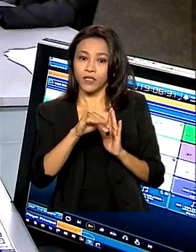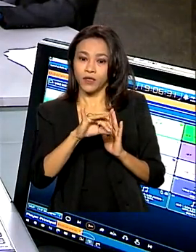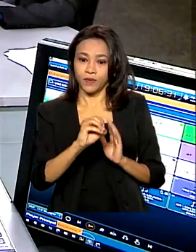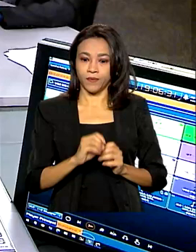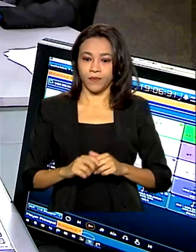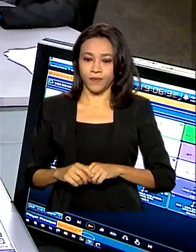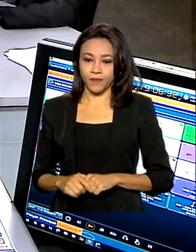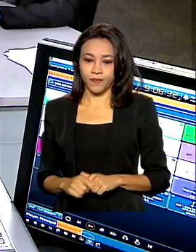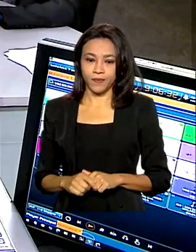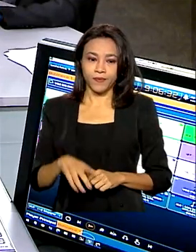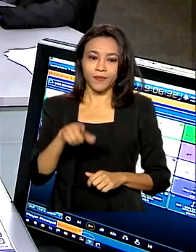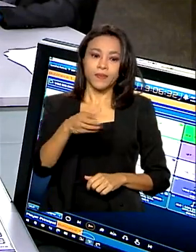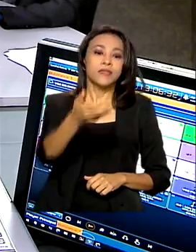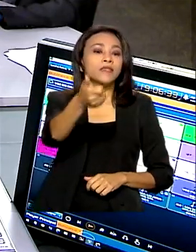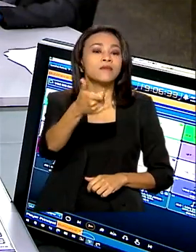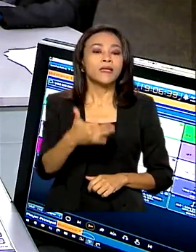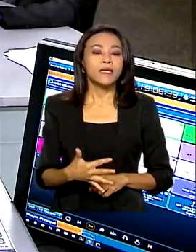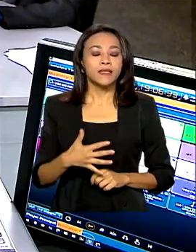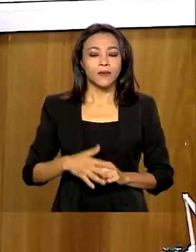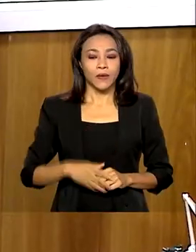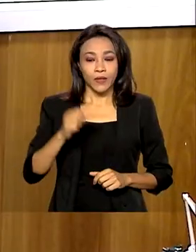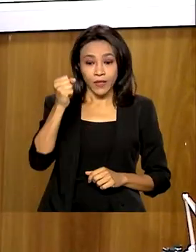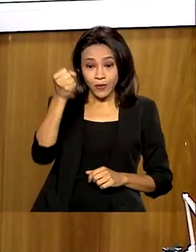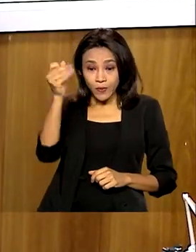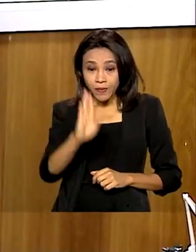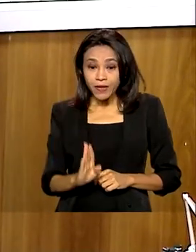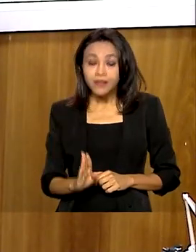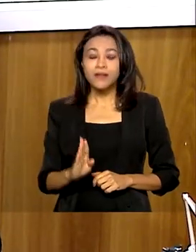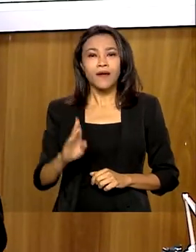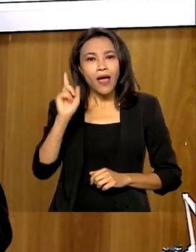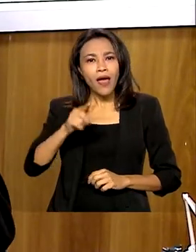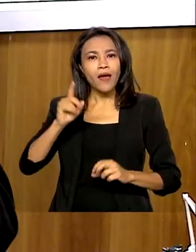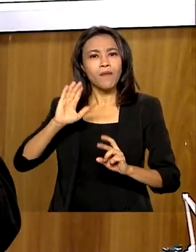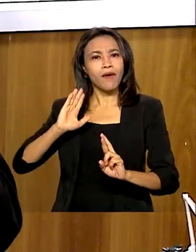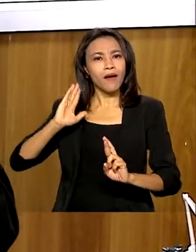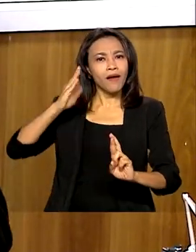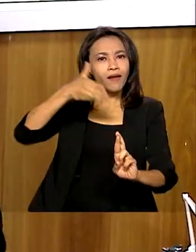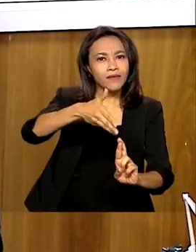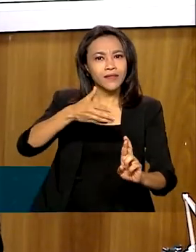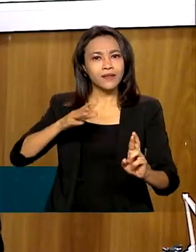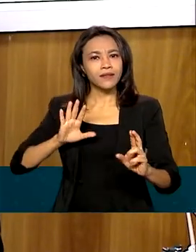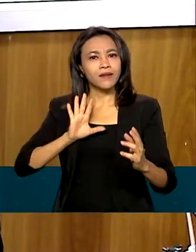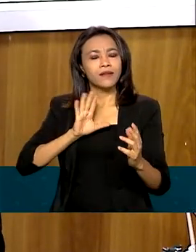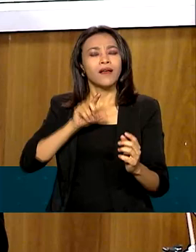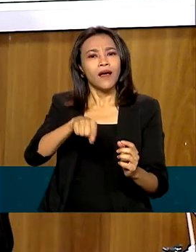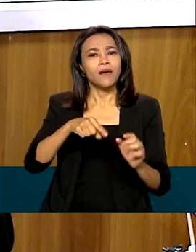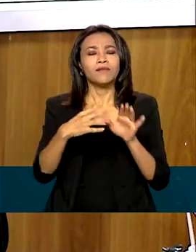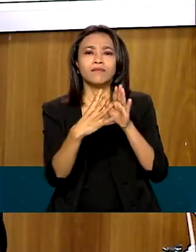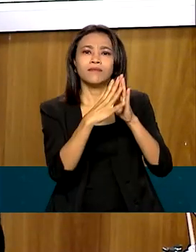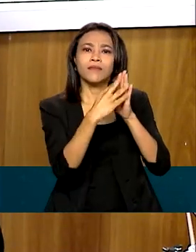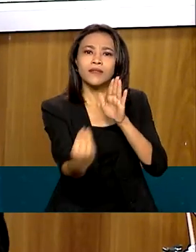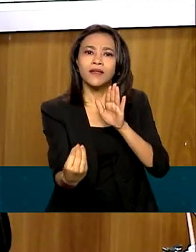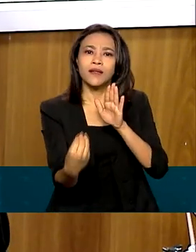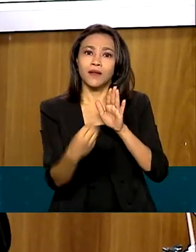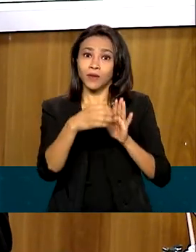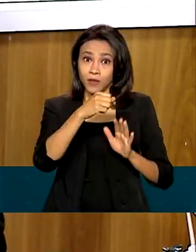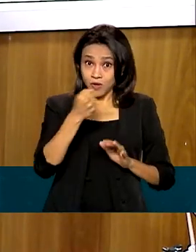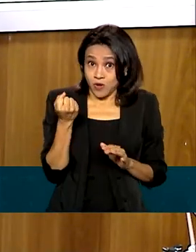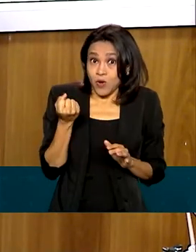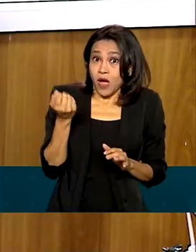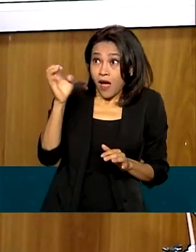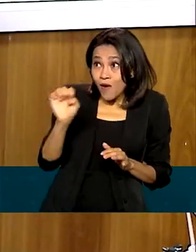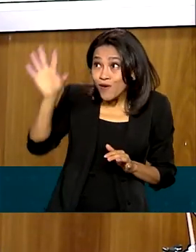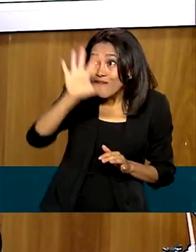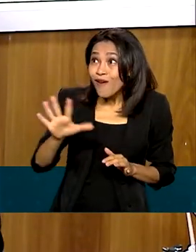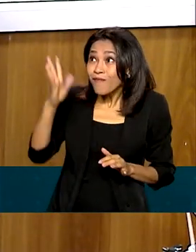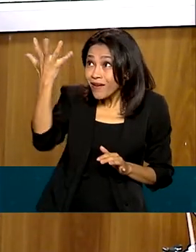exemplo no que se refere à energia limpa. O Brasil está hoje onde a Europa quer estar daqui